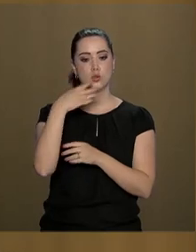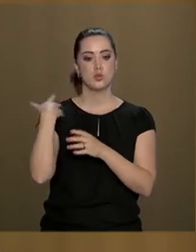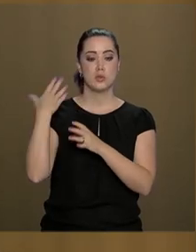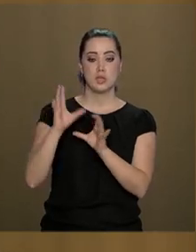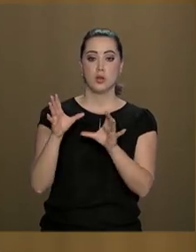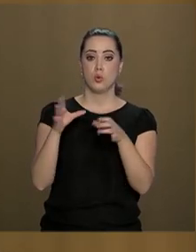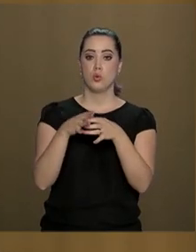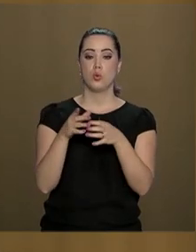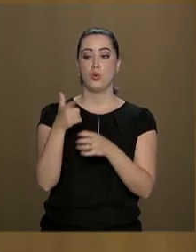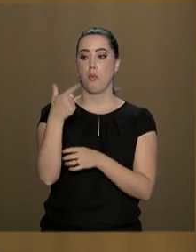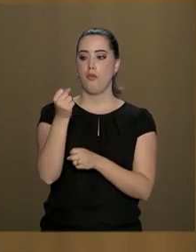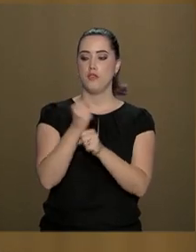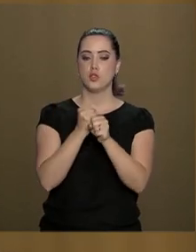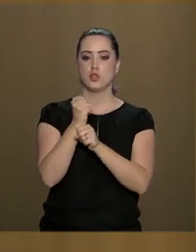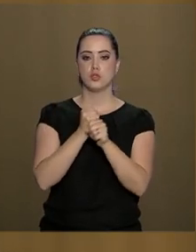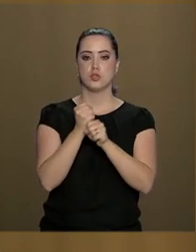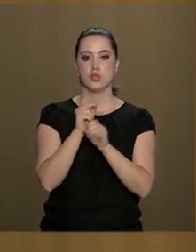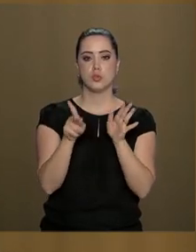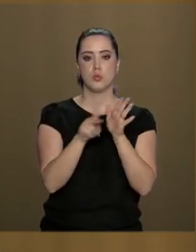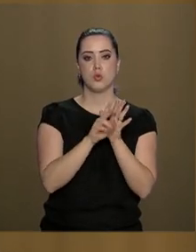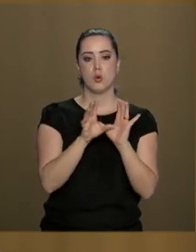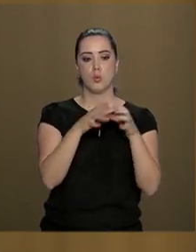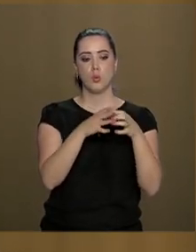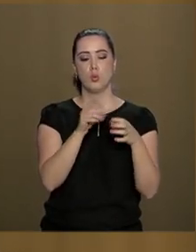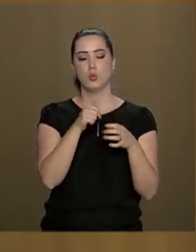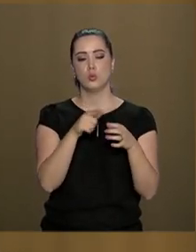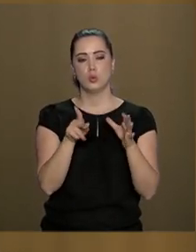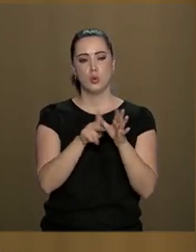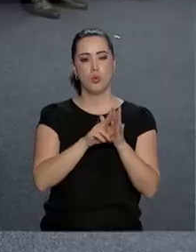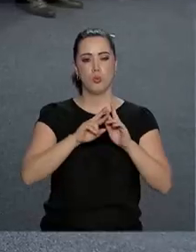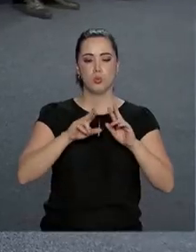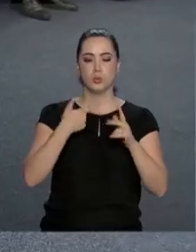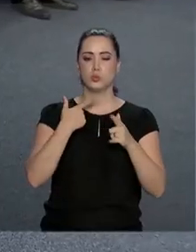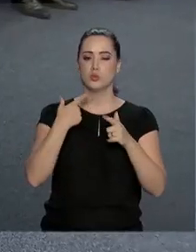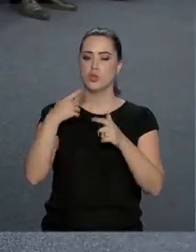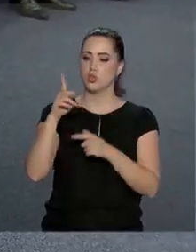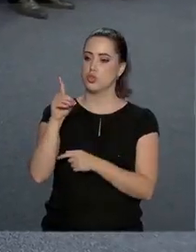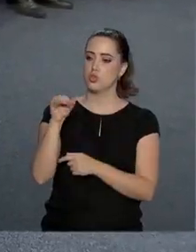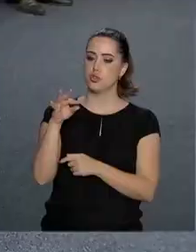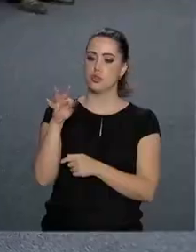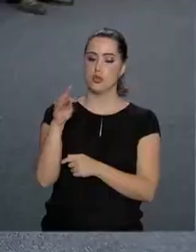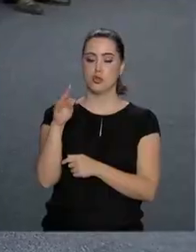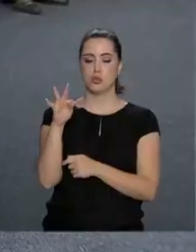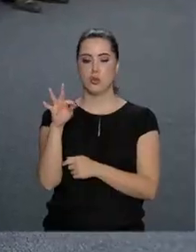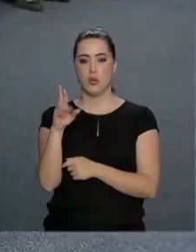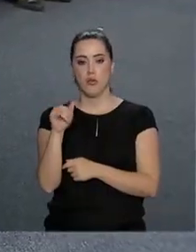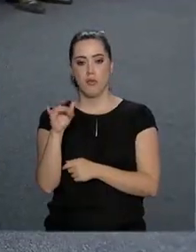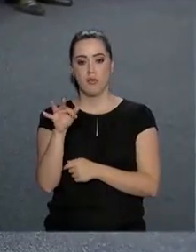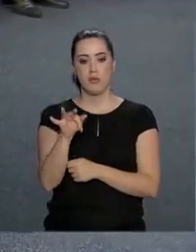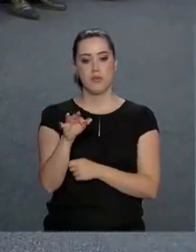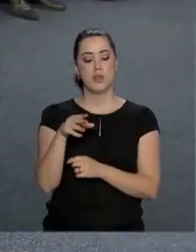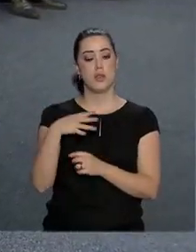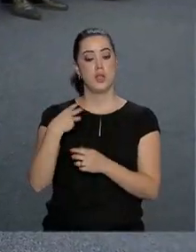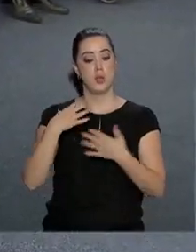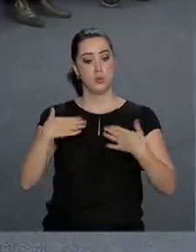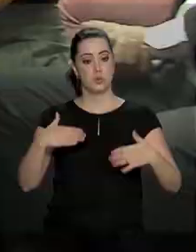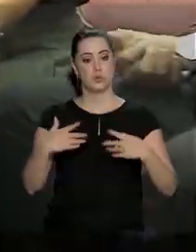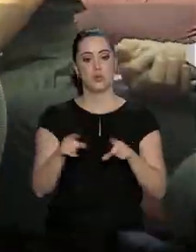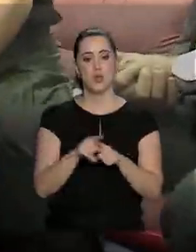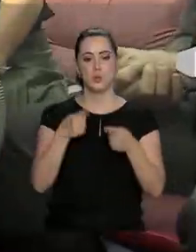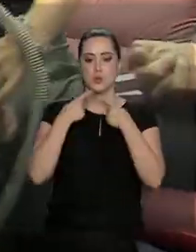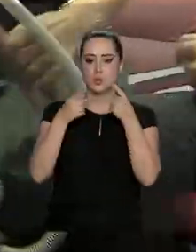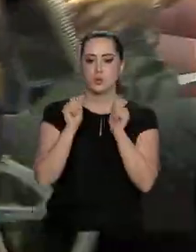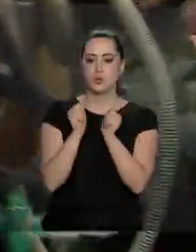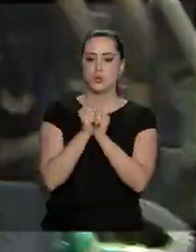20 anos a Associação Carioca de Distrofia Muscular. Em Brasília, ela veio participar do fórum de discussão